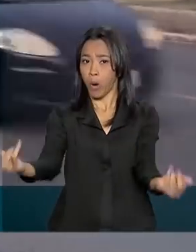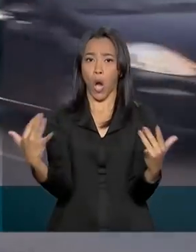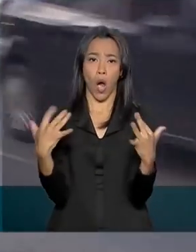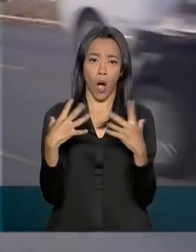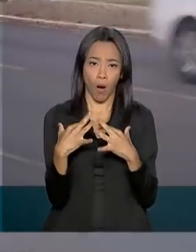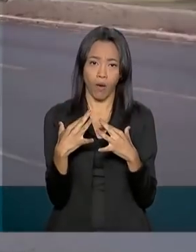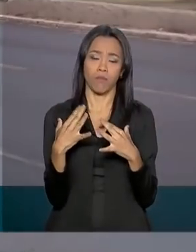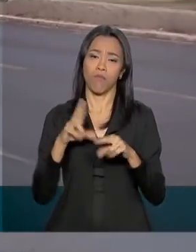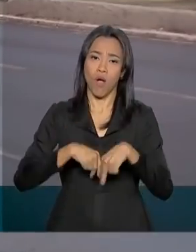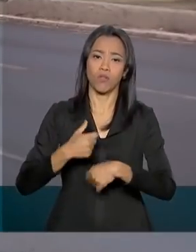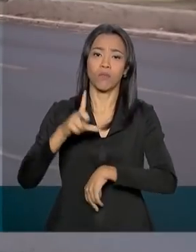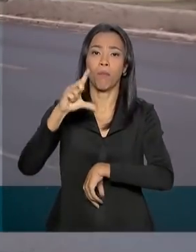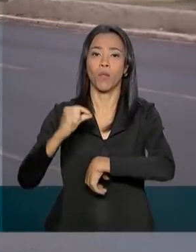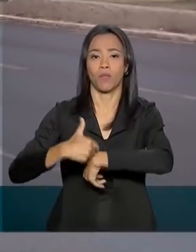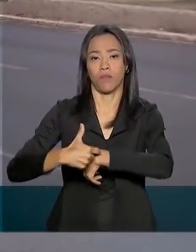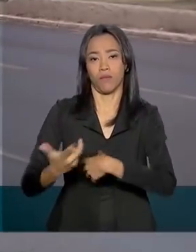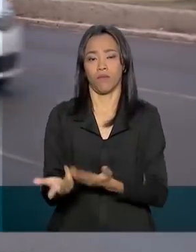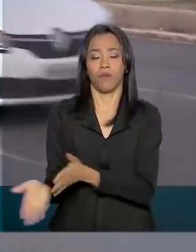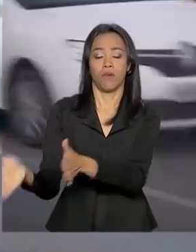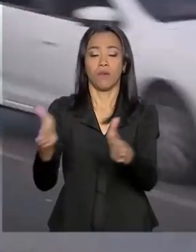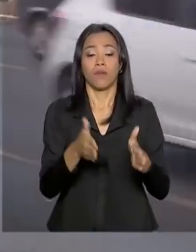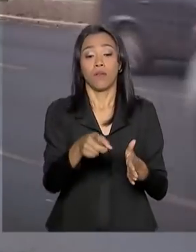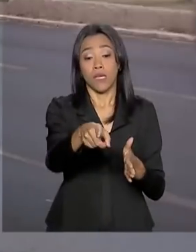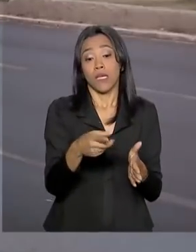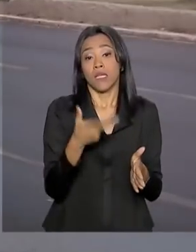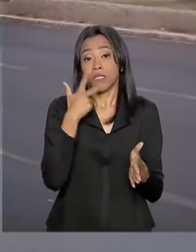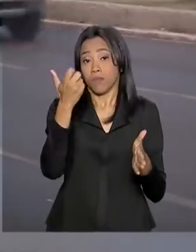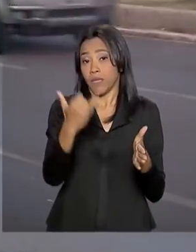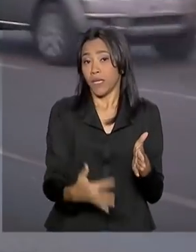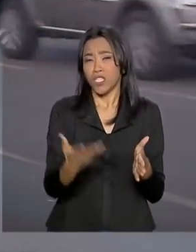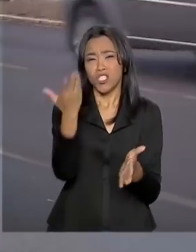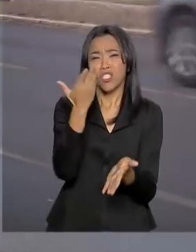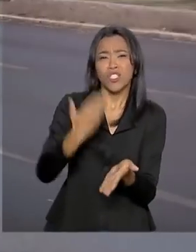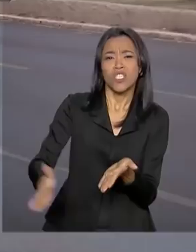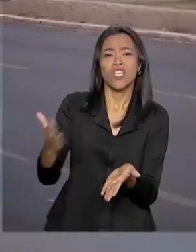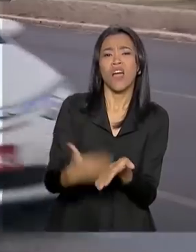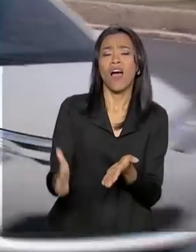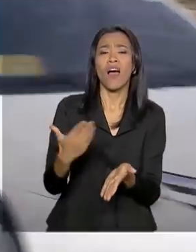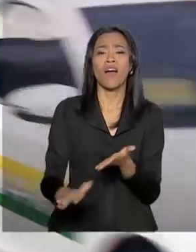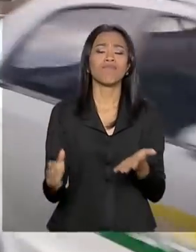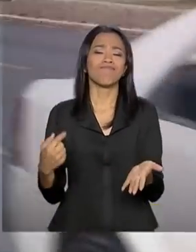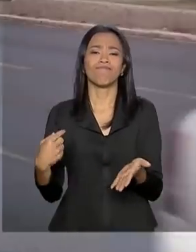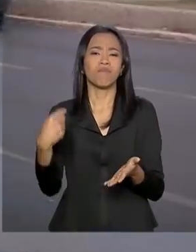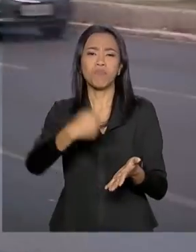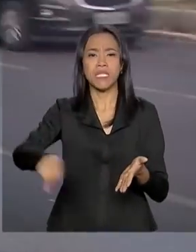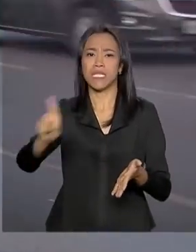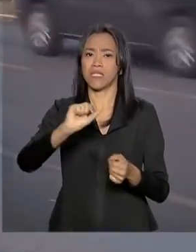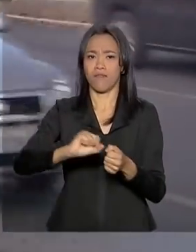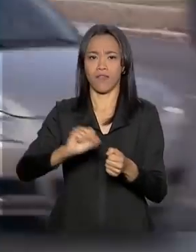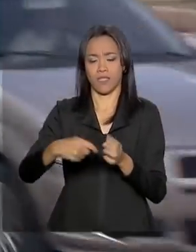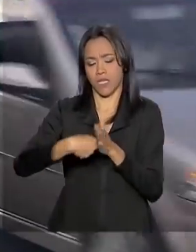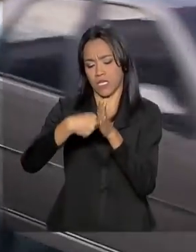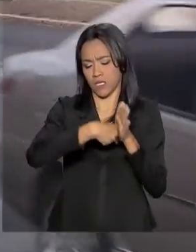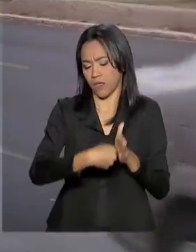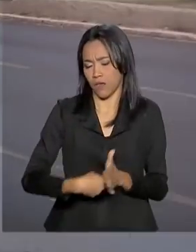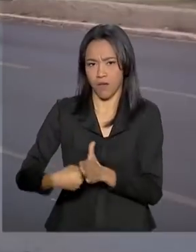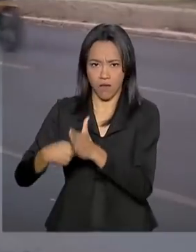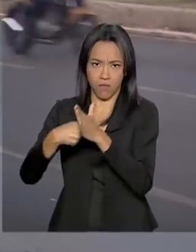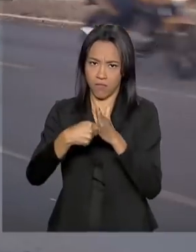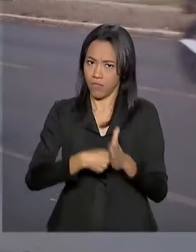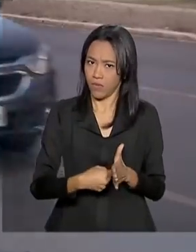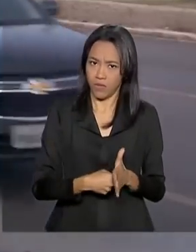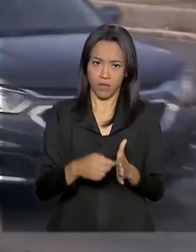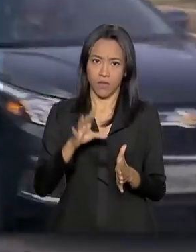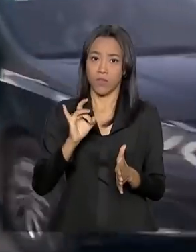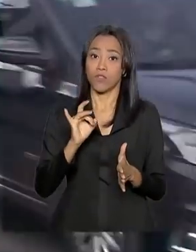Bolsonaro retira a obrigatoriedade de se fazer exame para tirar ou renovar a carteira de motorista apenas em clínica